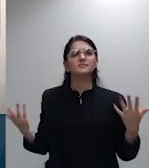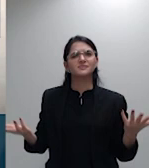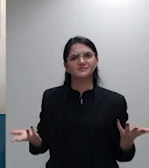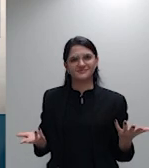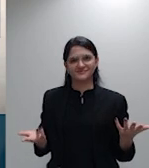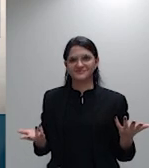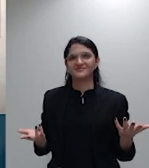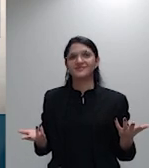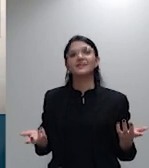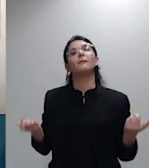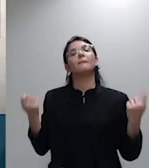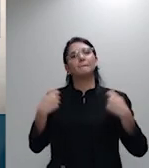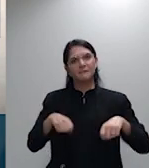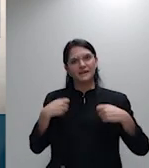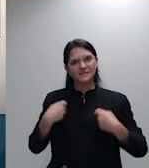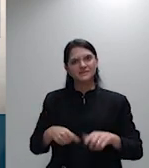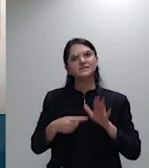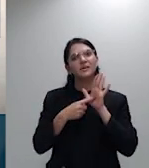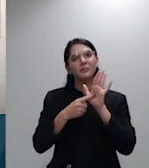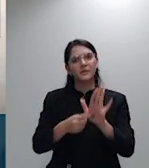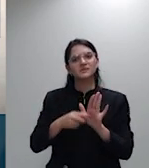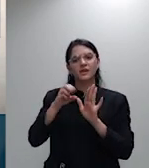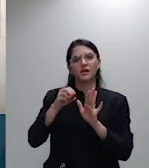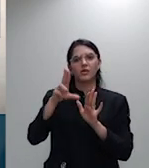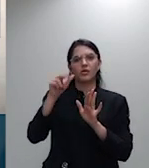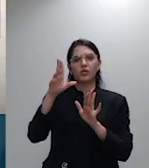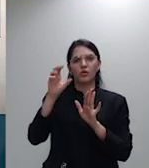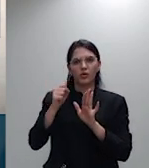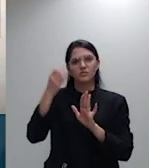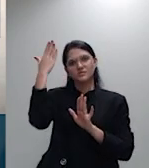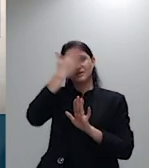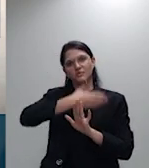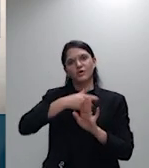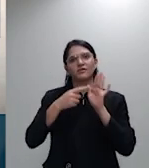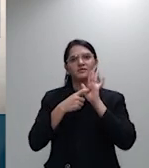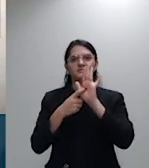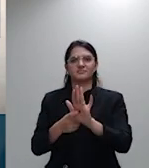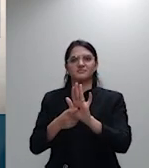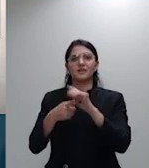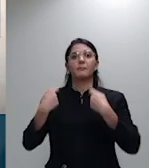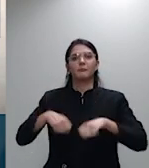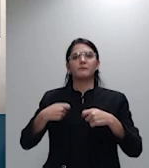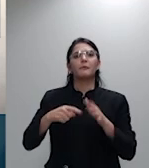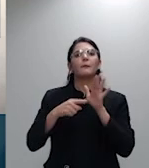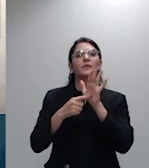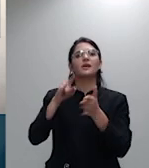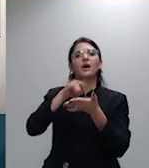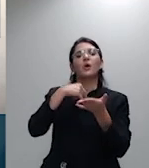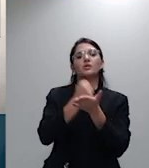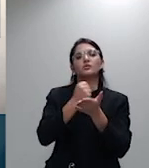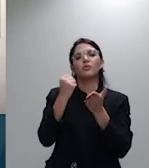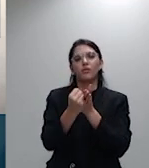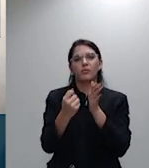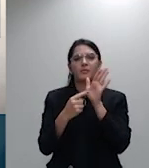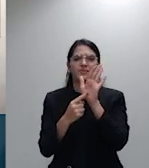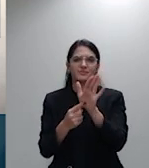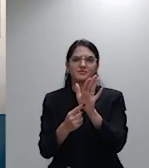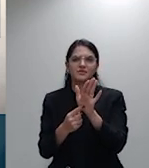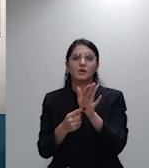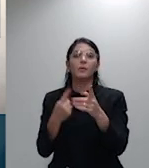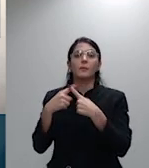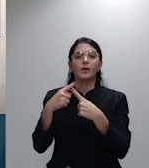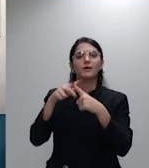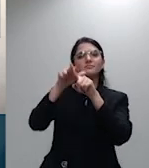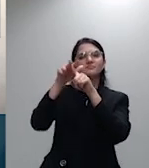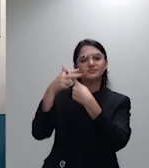prova determinantes que a operadora já desde a contestação traga essa documentação que justifique caso a caso por que o reajuste é razoável